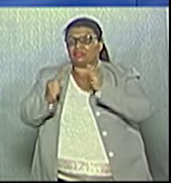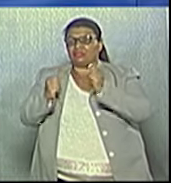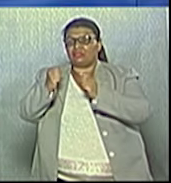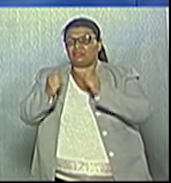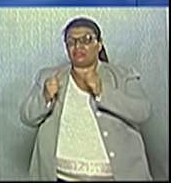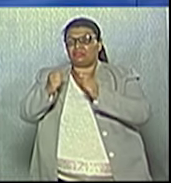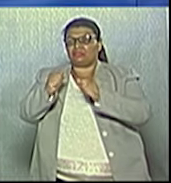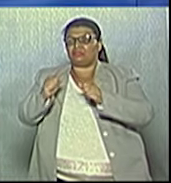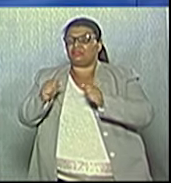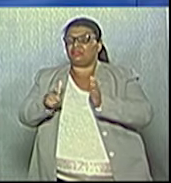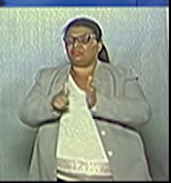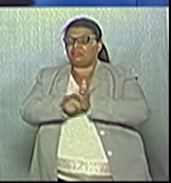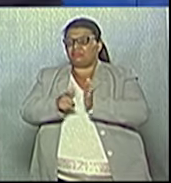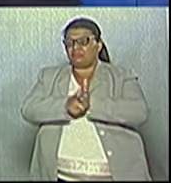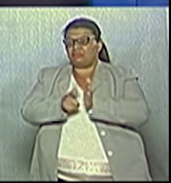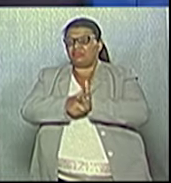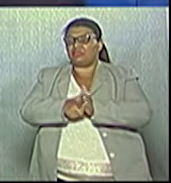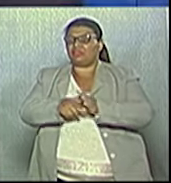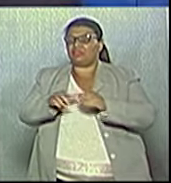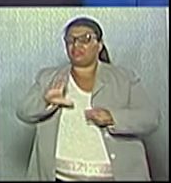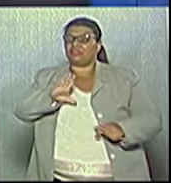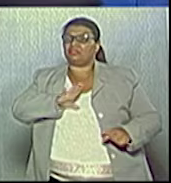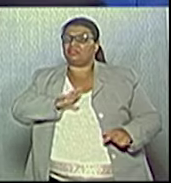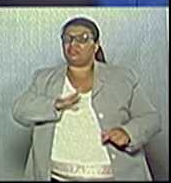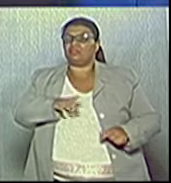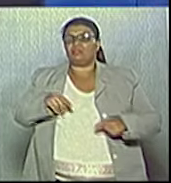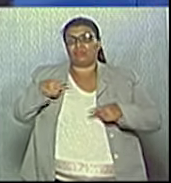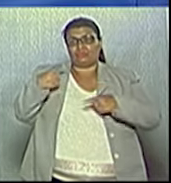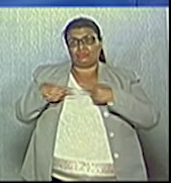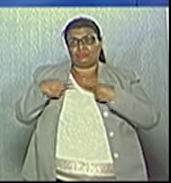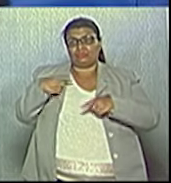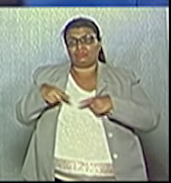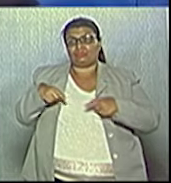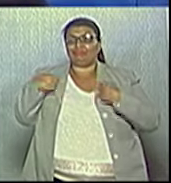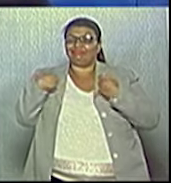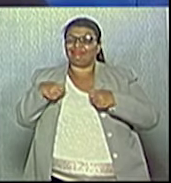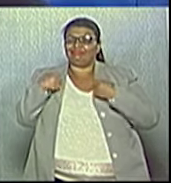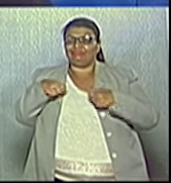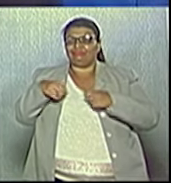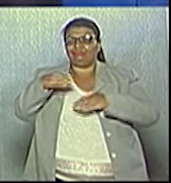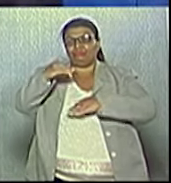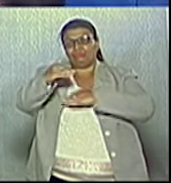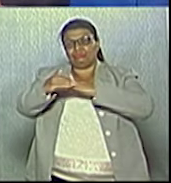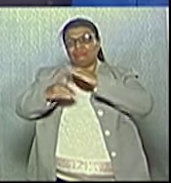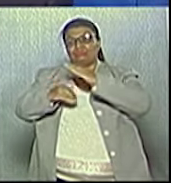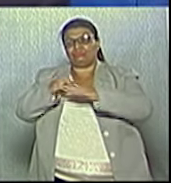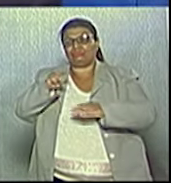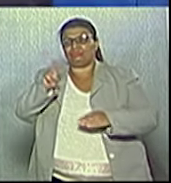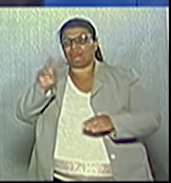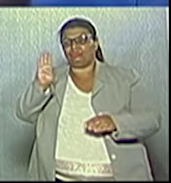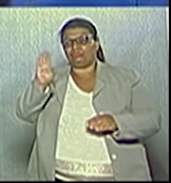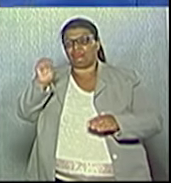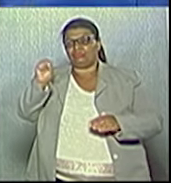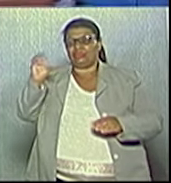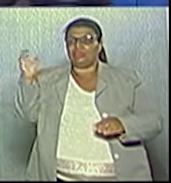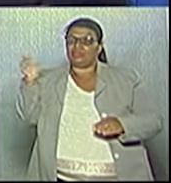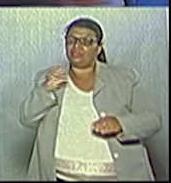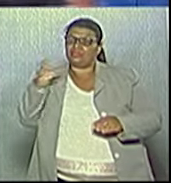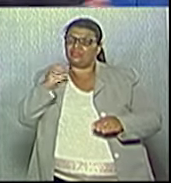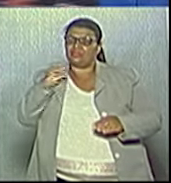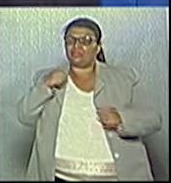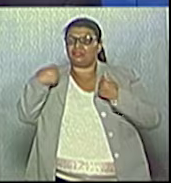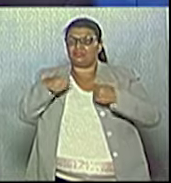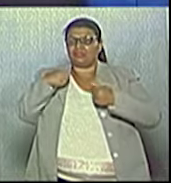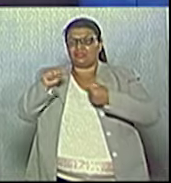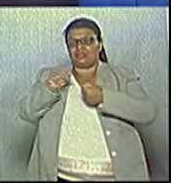placas do município. Esses são os desafios. Candidato, nós precisamos construir essas UBSs 24 horas urgentes. Precisamos